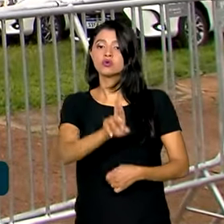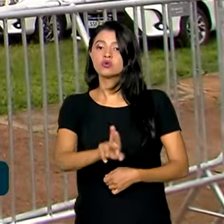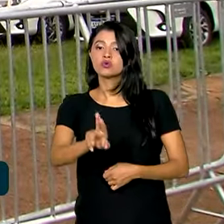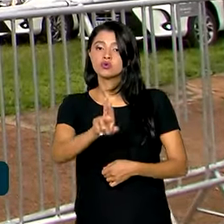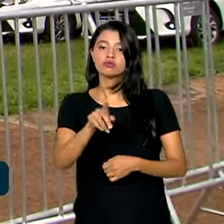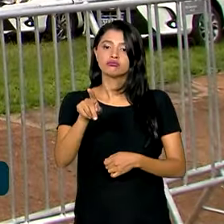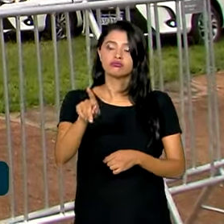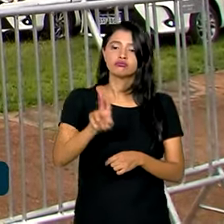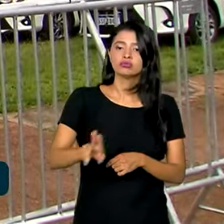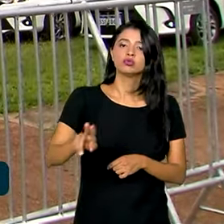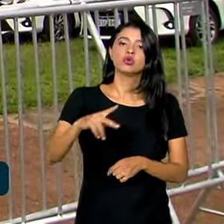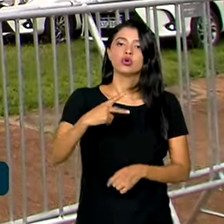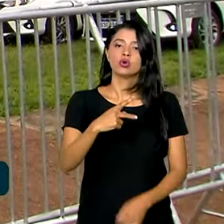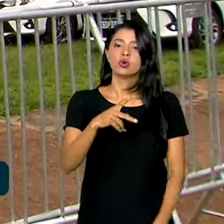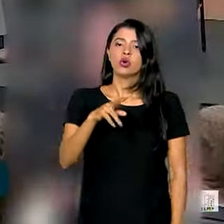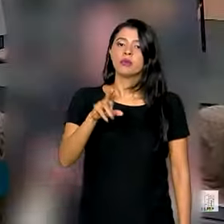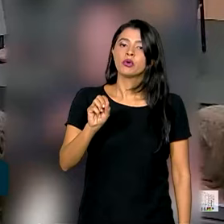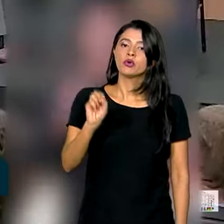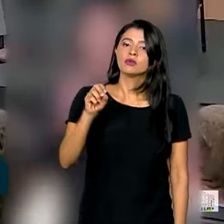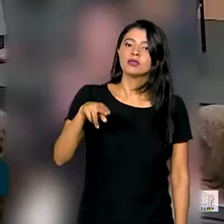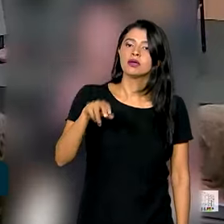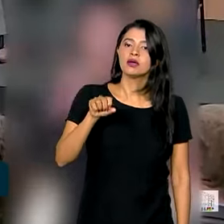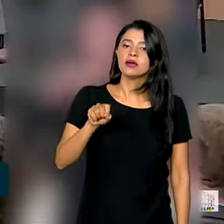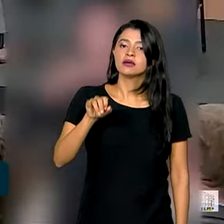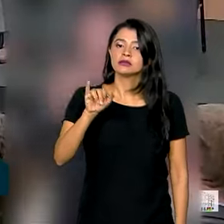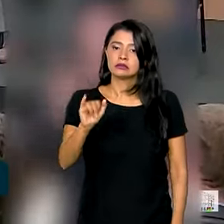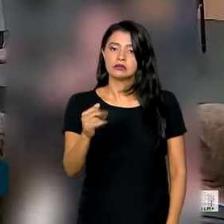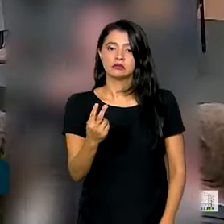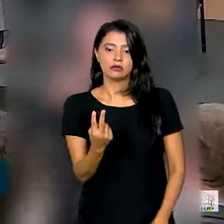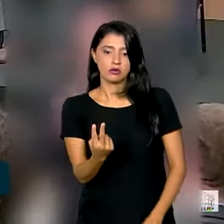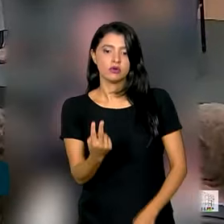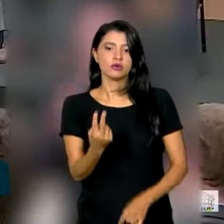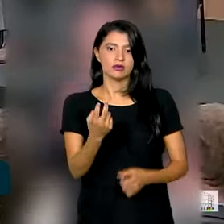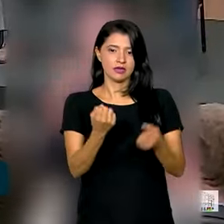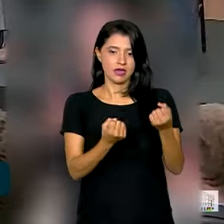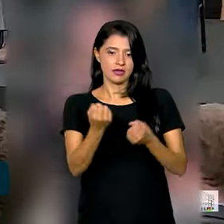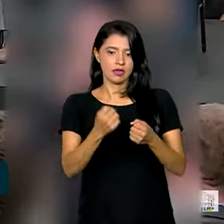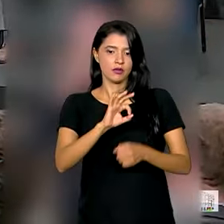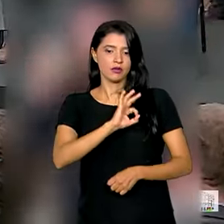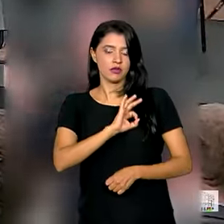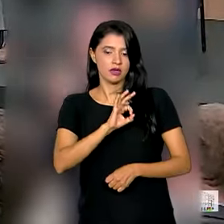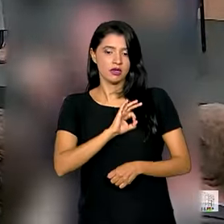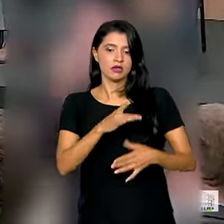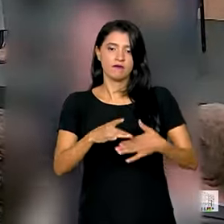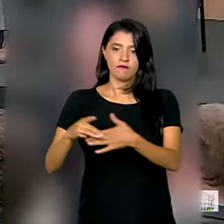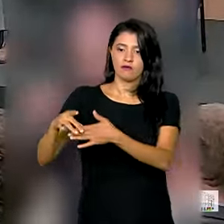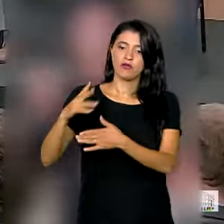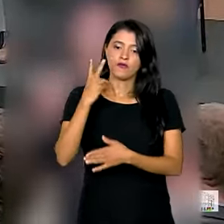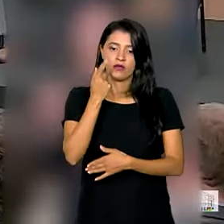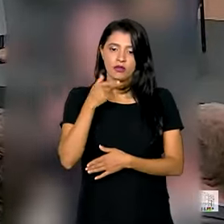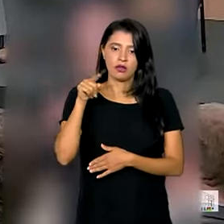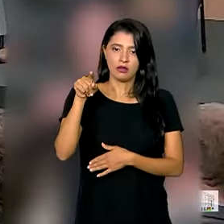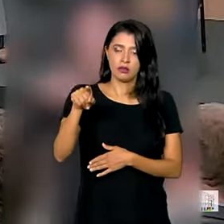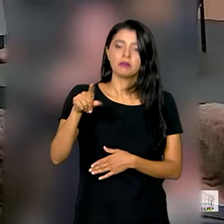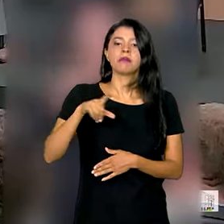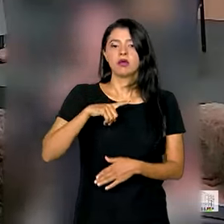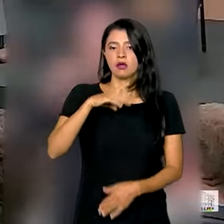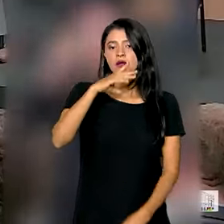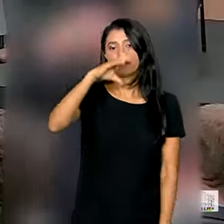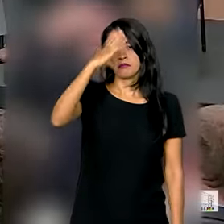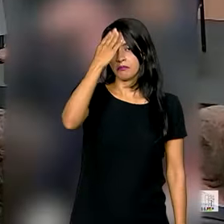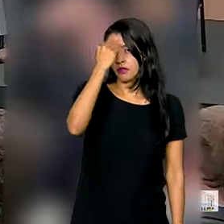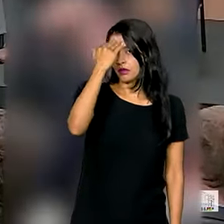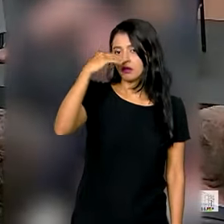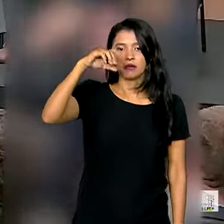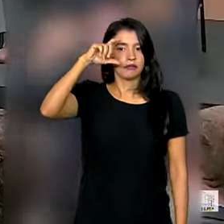em ações do Pronace 2. Grande parte dessas viaturas que vão para Fortaleza vai para Maria da Penha, o